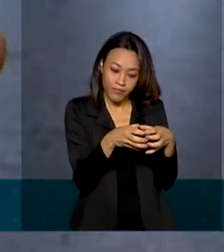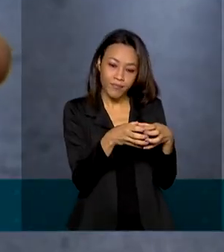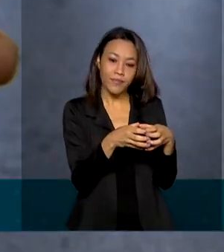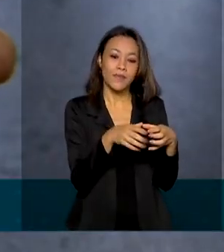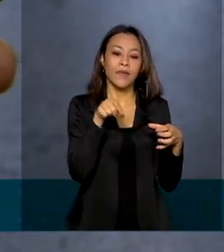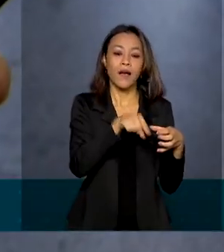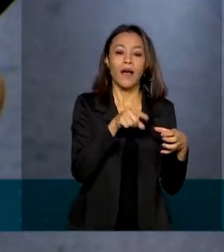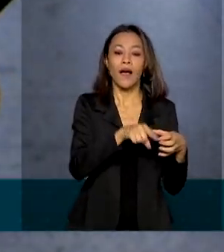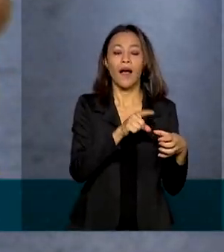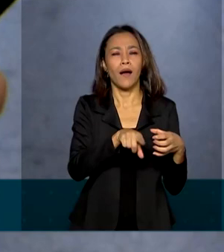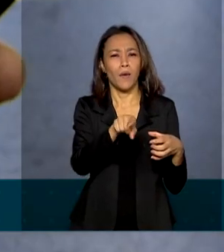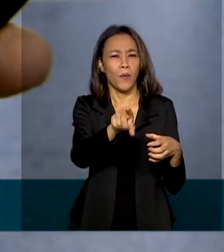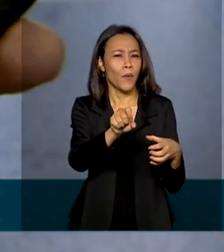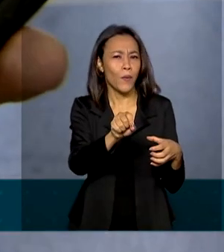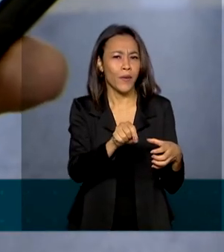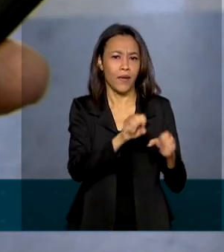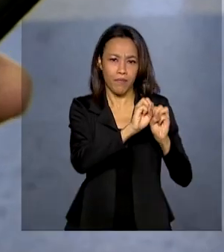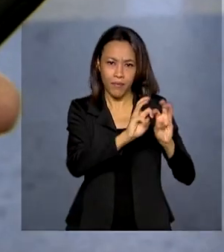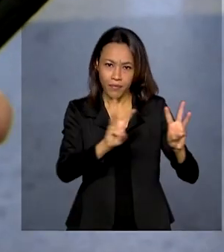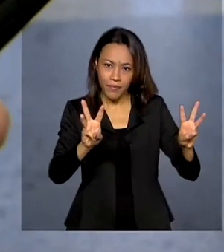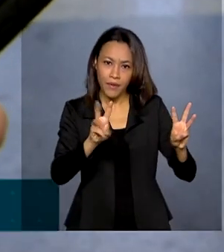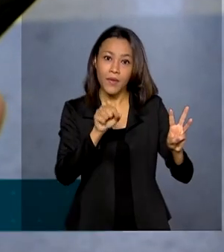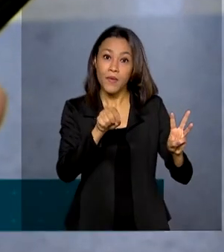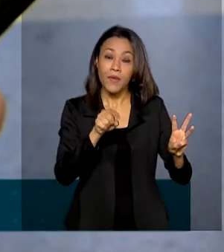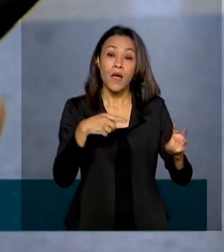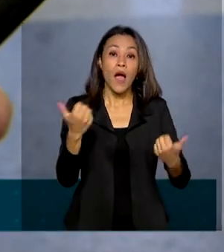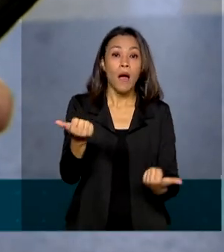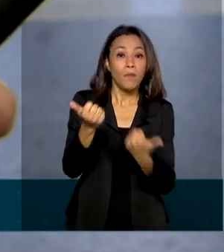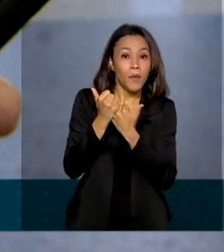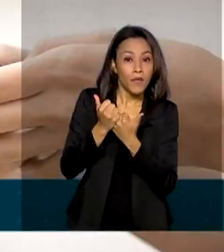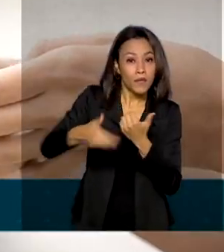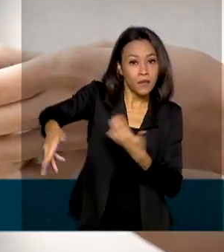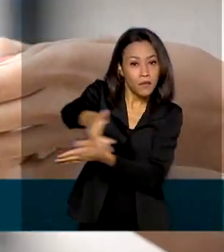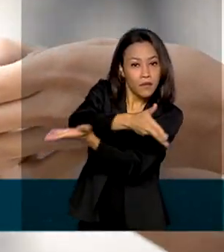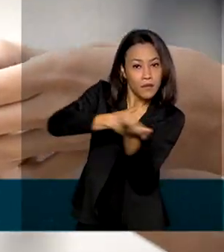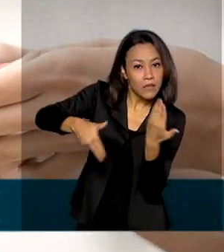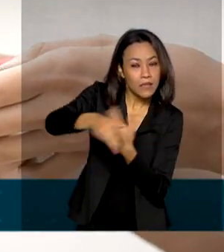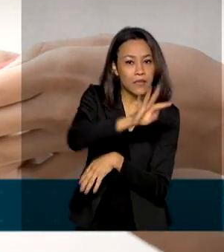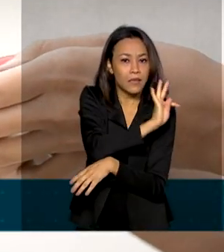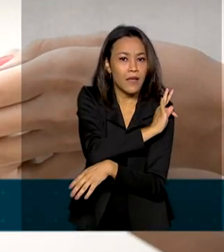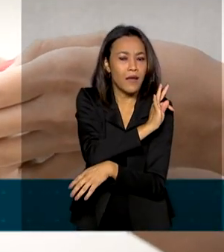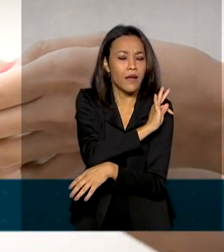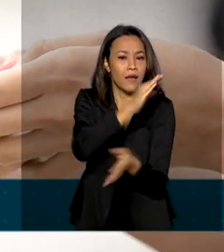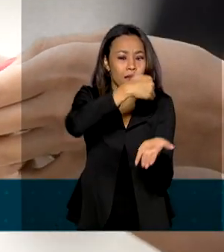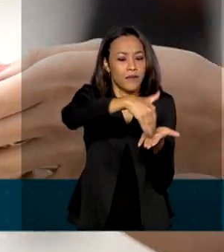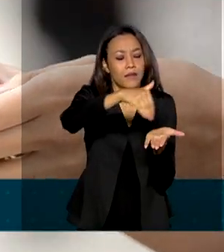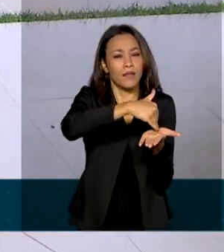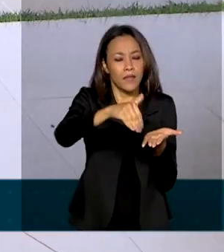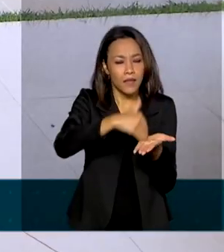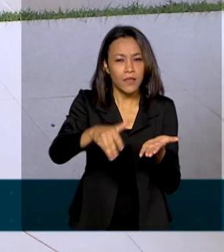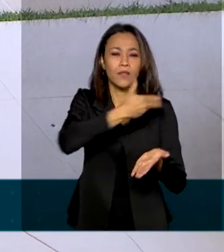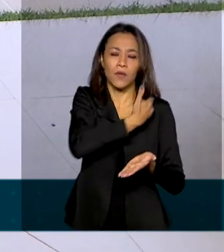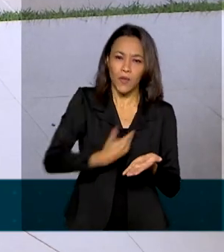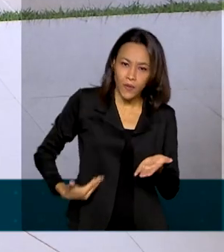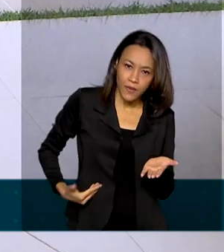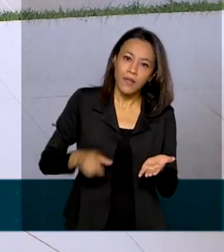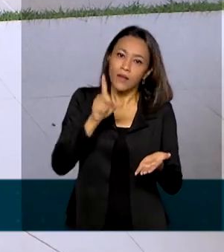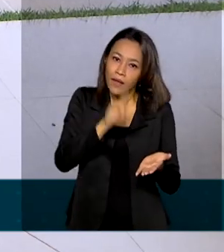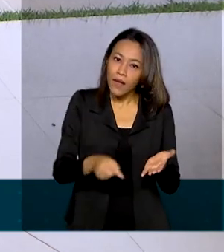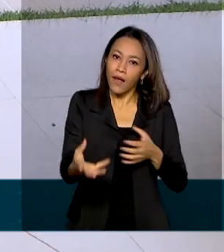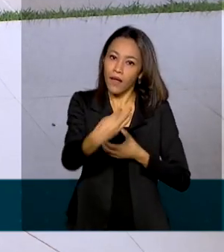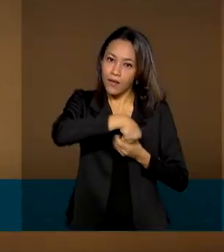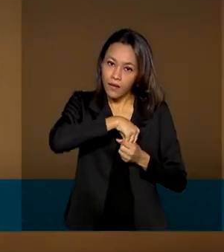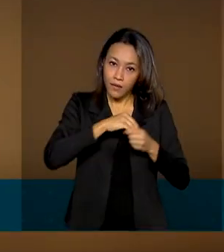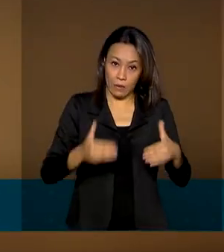.br. Com adesão do acordo de cooperação técnica com a Secretaria de Governo Digital do Ministério da